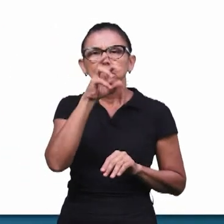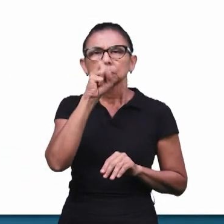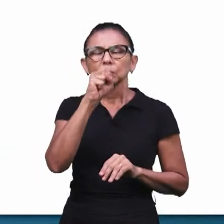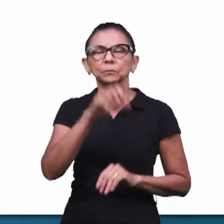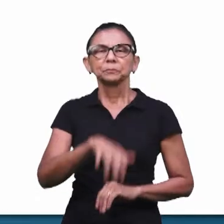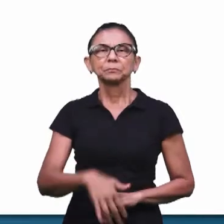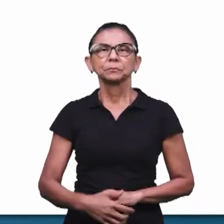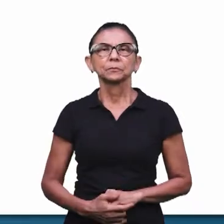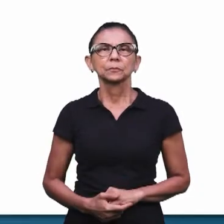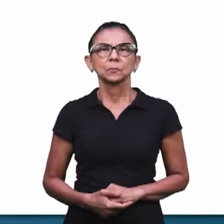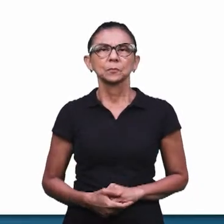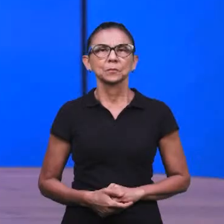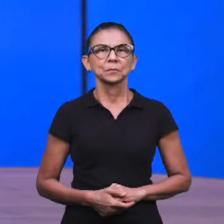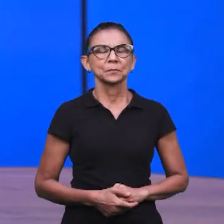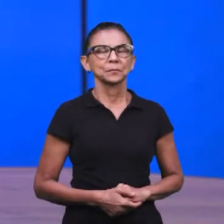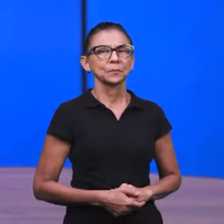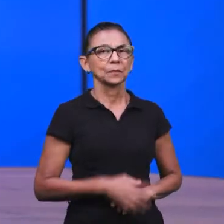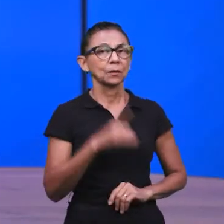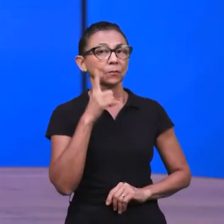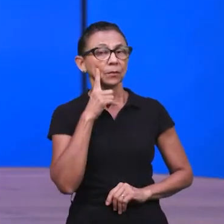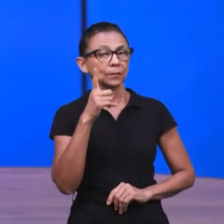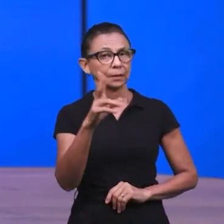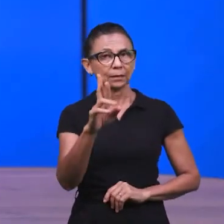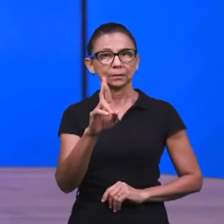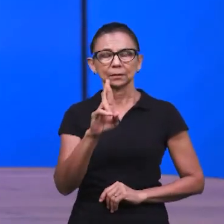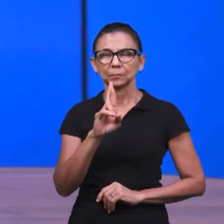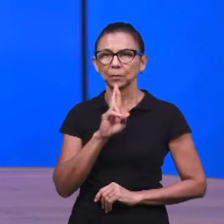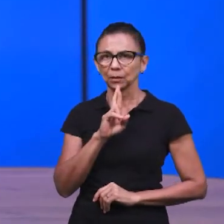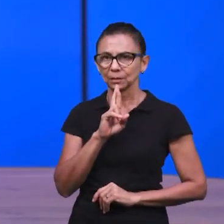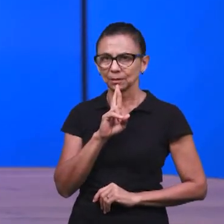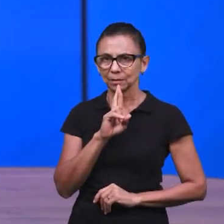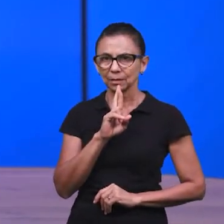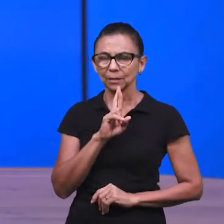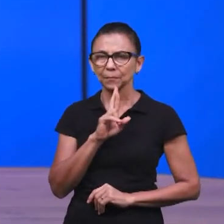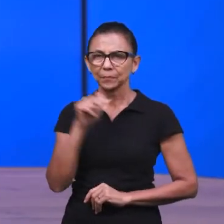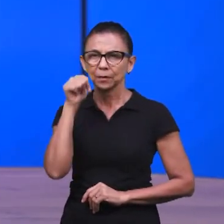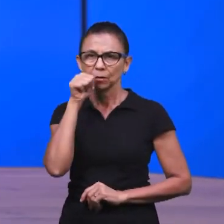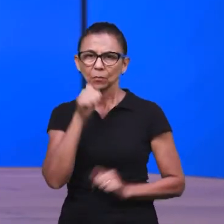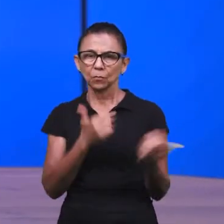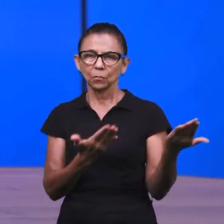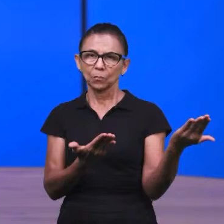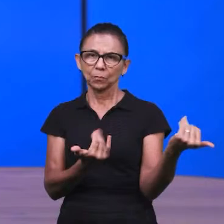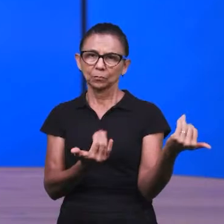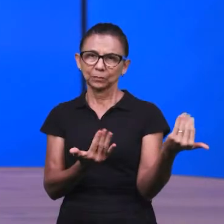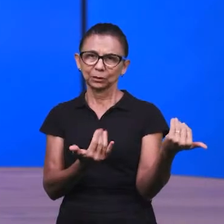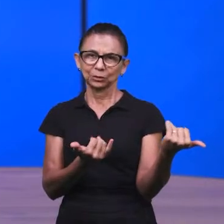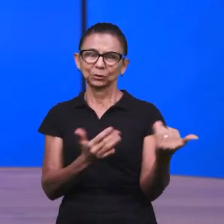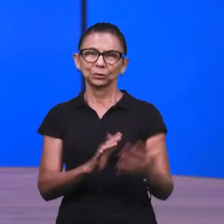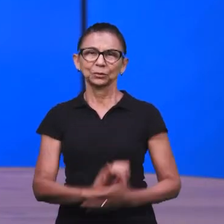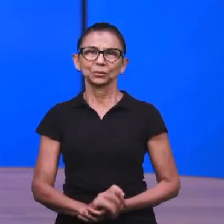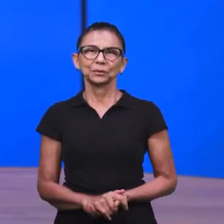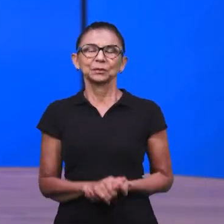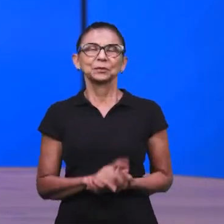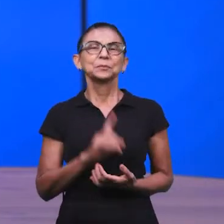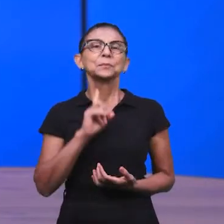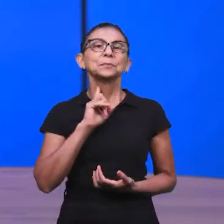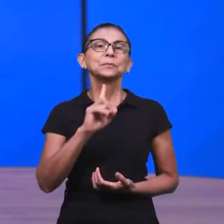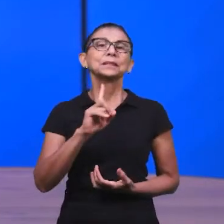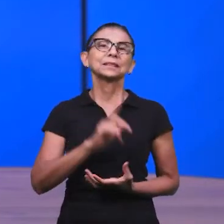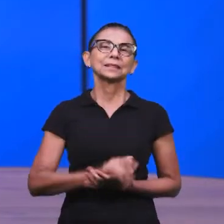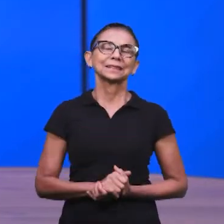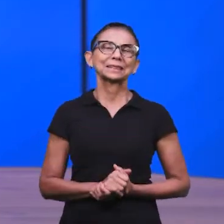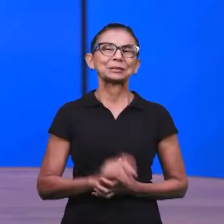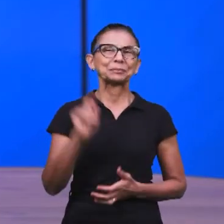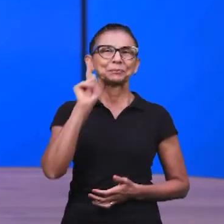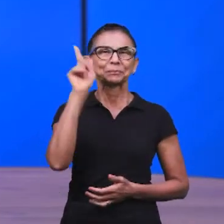resposta. E quem vai nos responder agora vai ser a Laisla. Laisla é uma jovem da nossa igreja lá de Ibirité, no